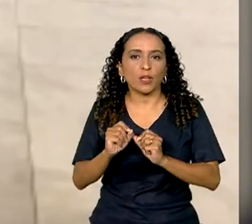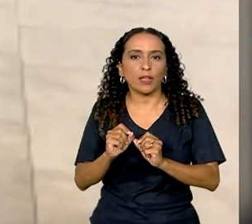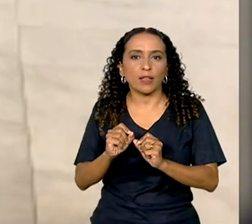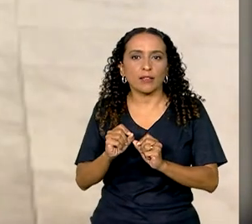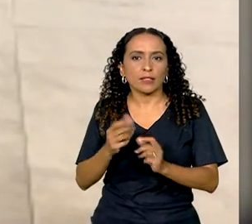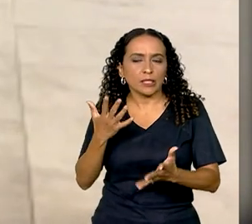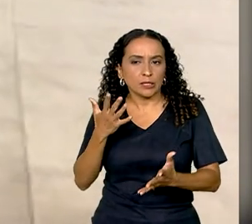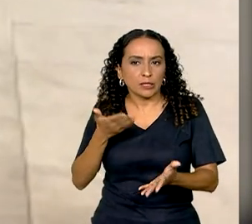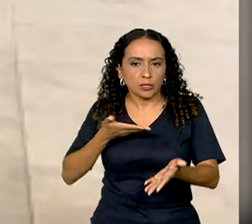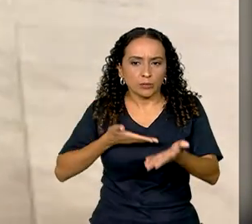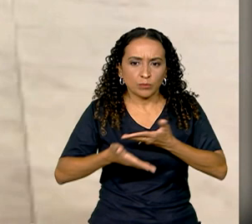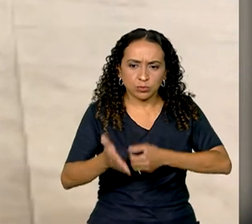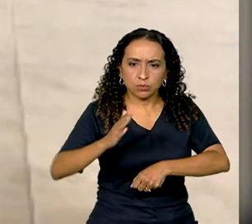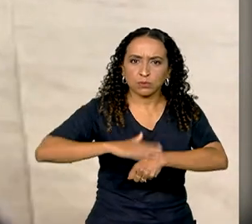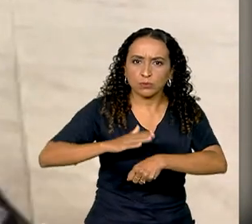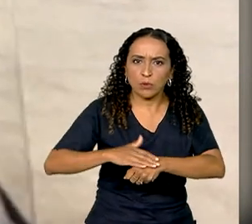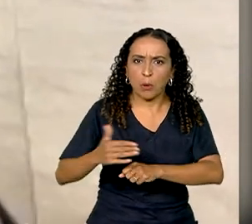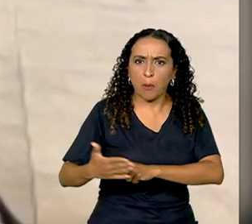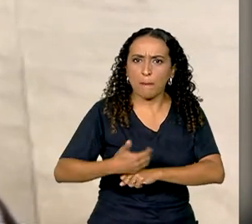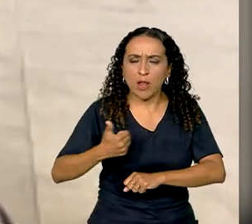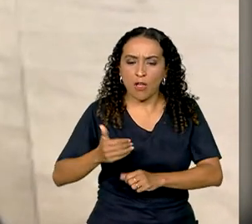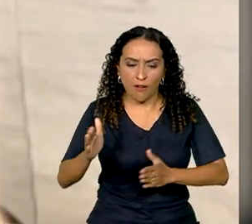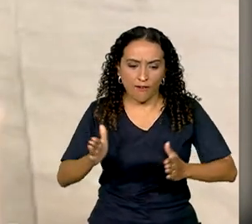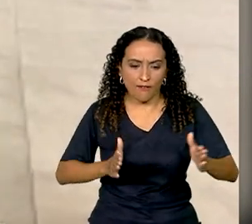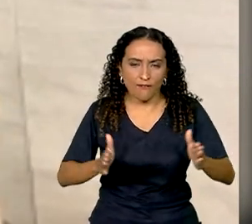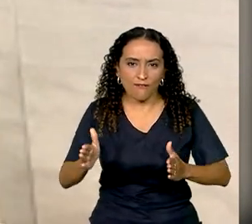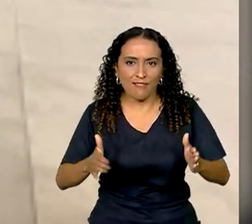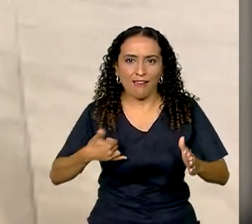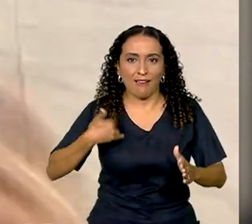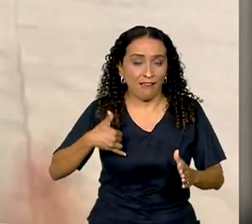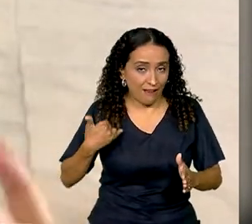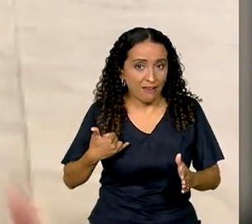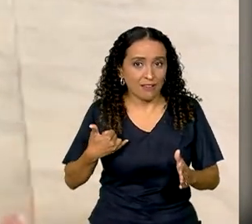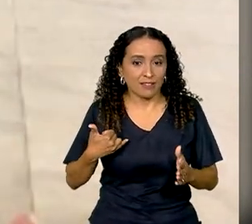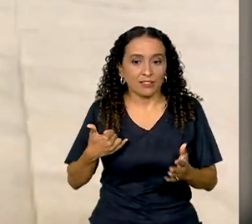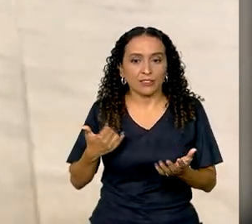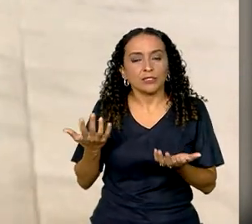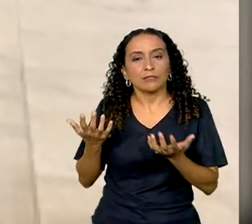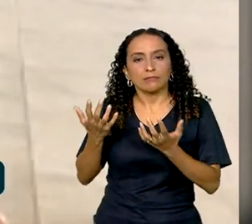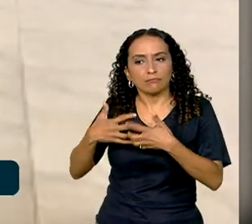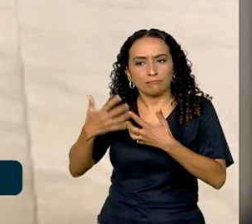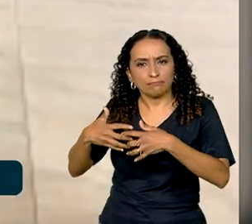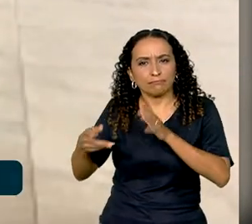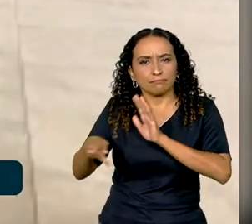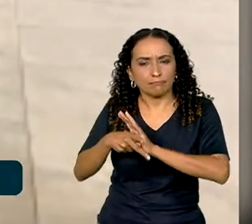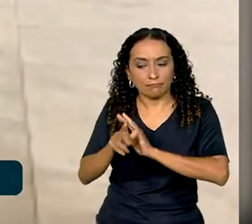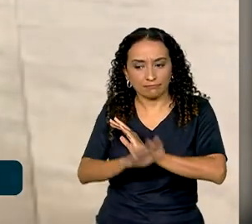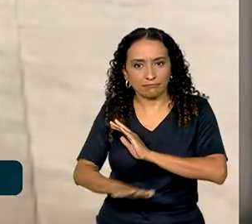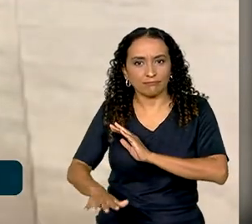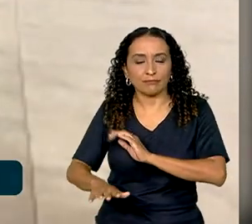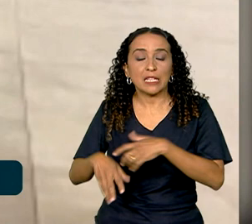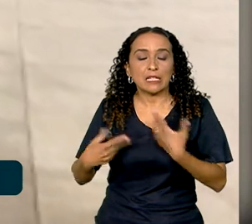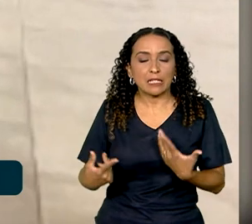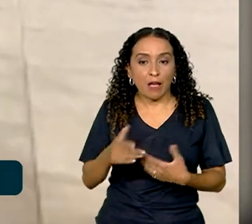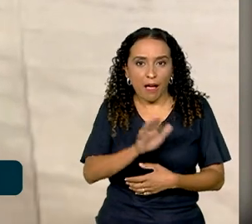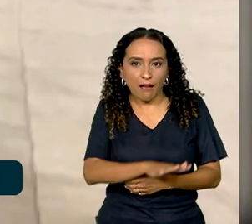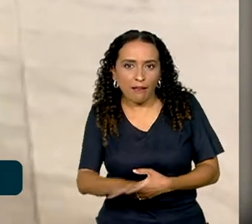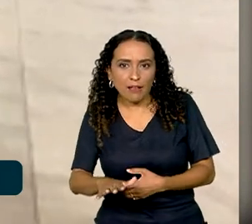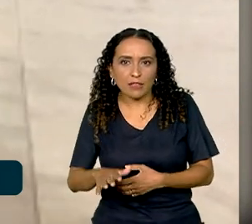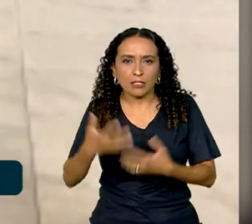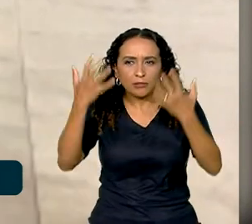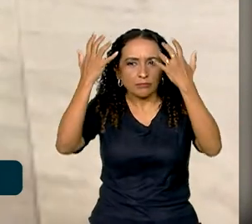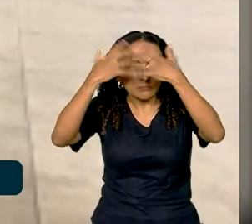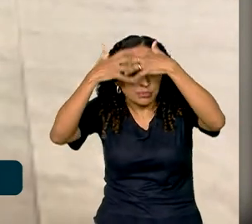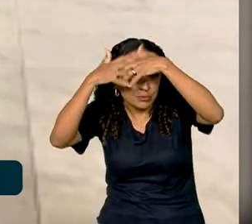intervenção na melhor faixa etária de neuroplasticidade dessa criança. Então você pega essa criança com o